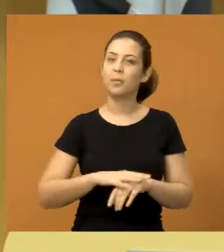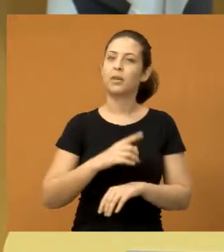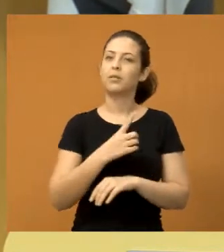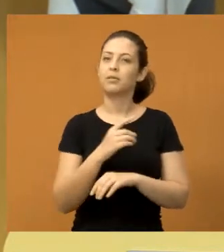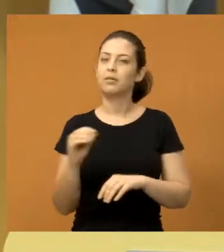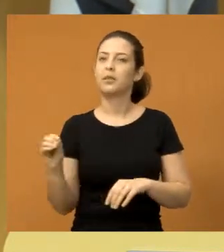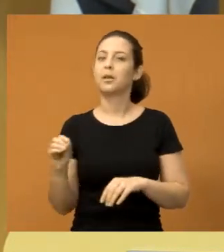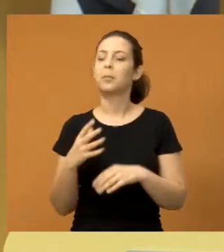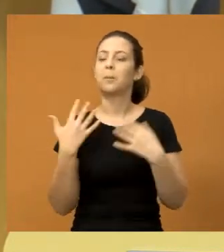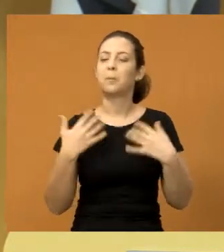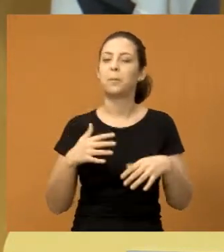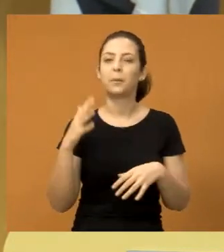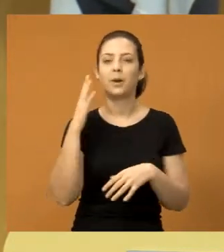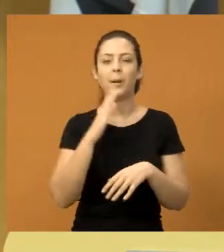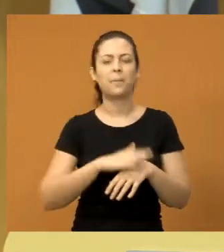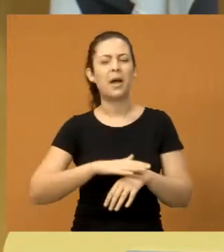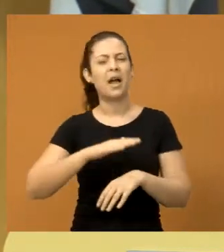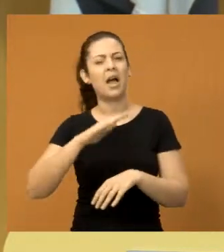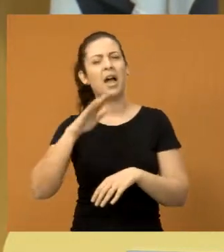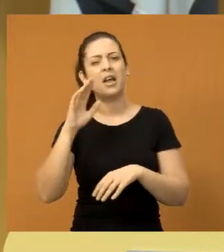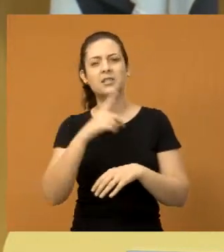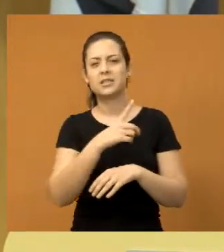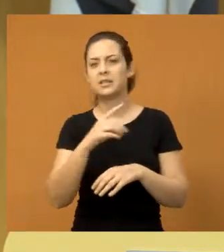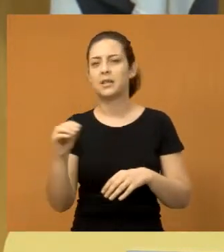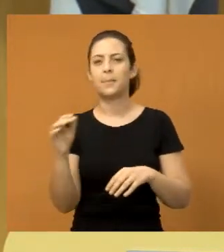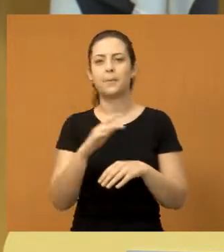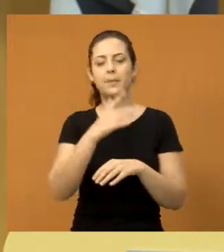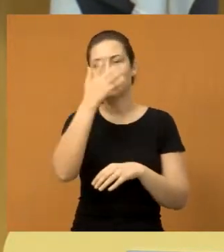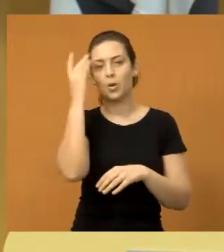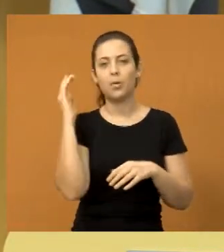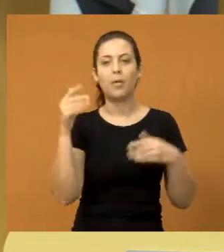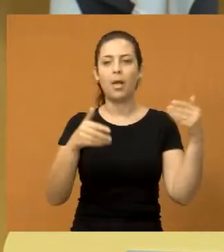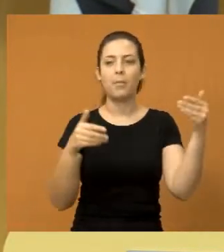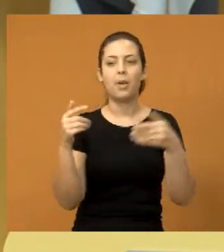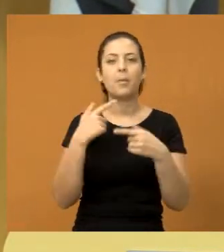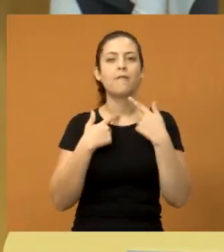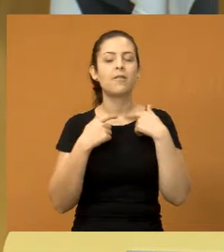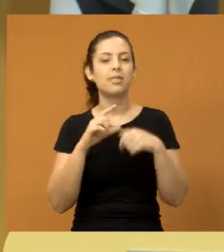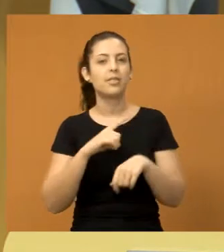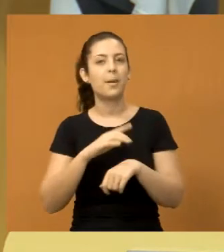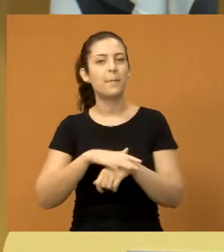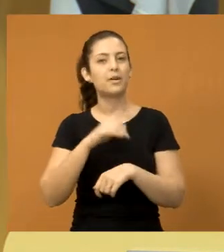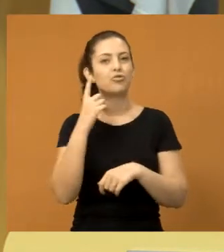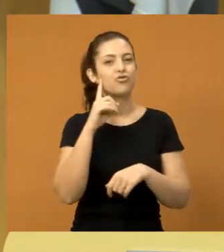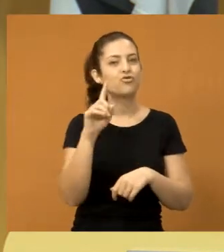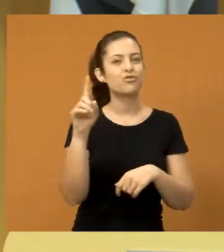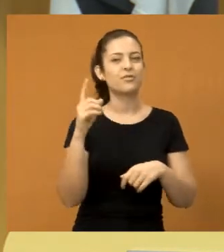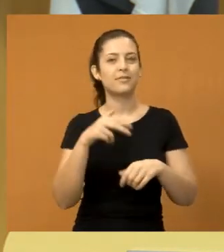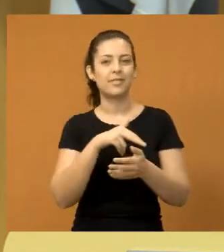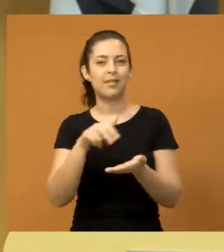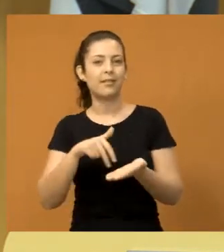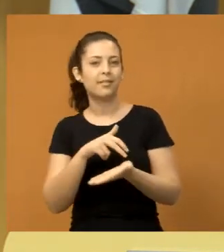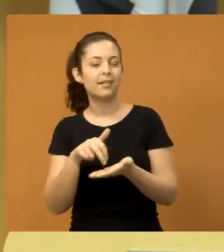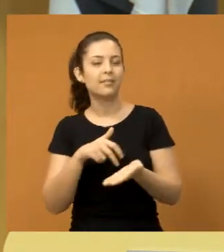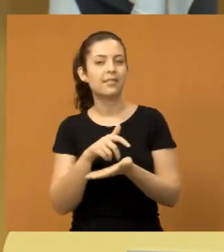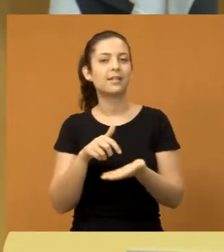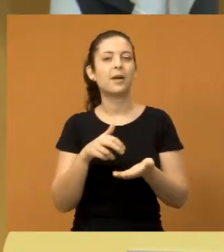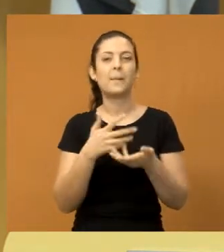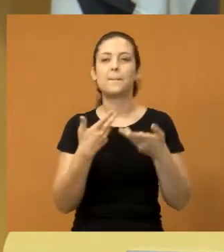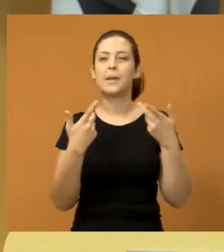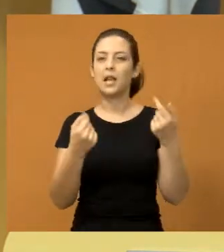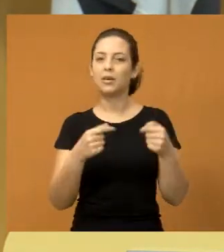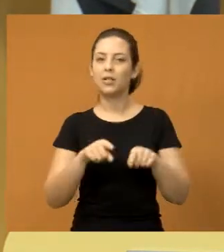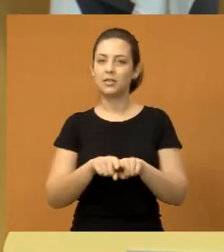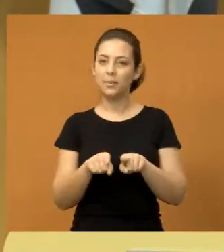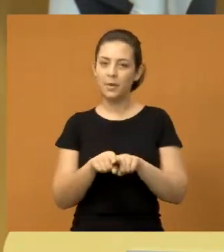Então, mas bombou, rapaz. Muito mais de 100 pessoas ali. E a vontade deles é que tenha mais dias para poder atender melhor as pessoas. E